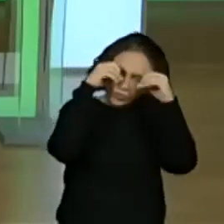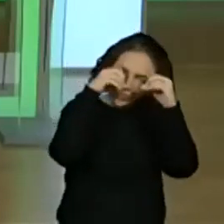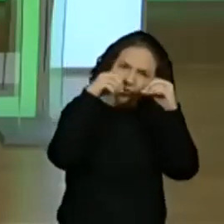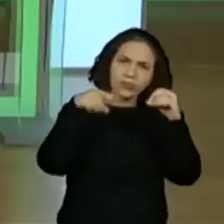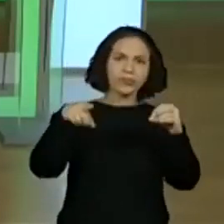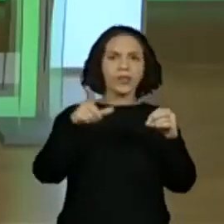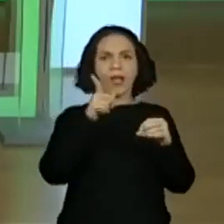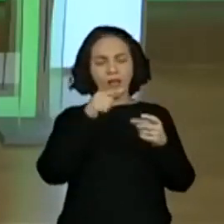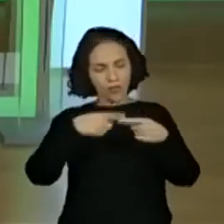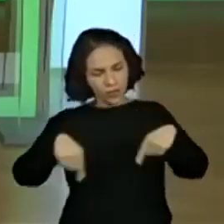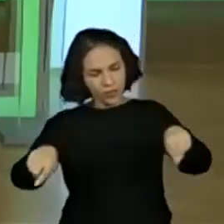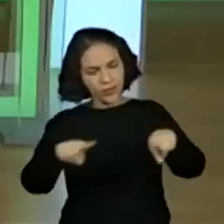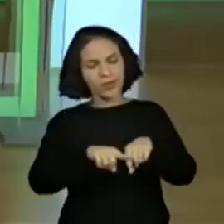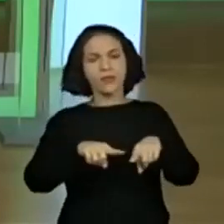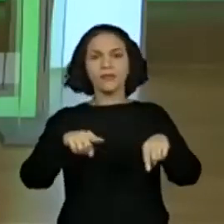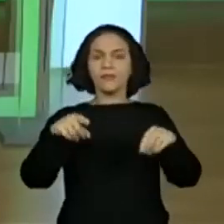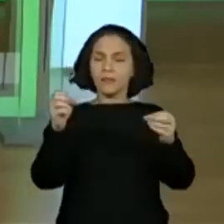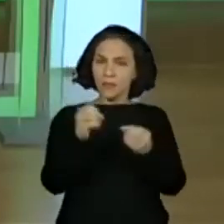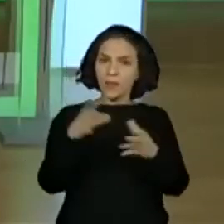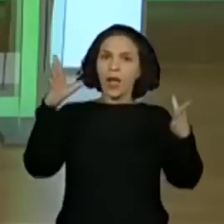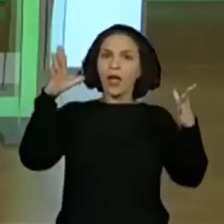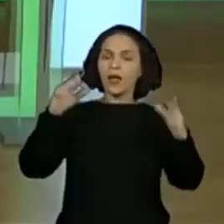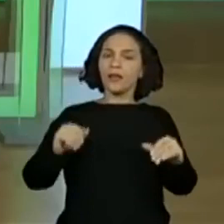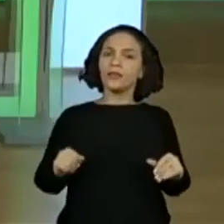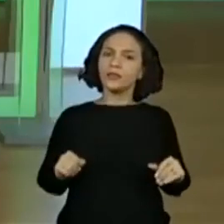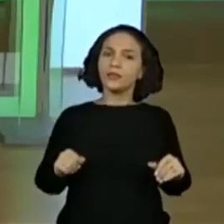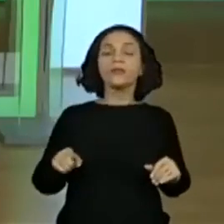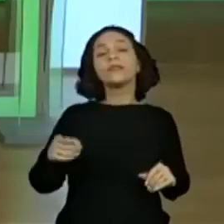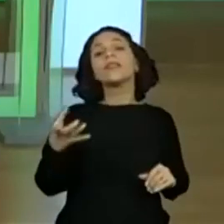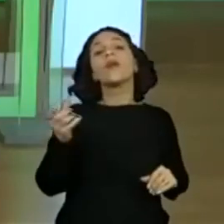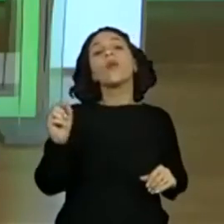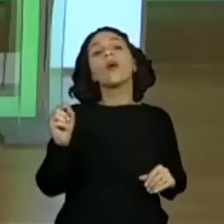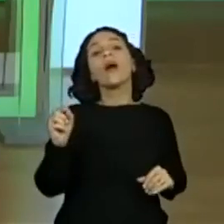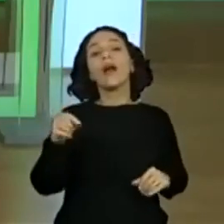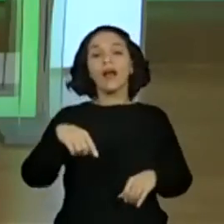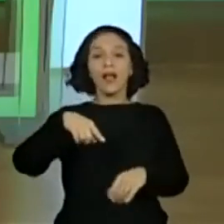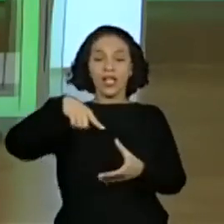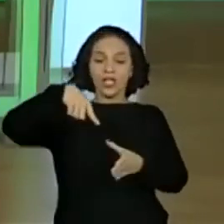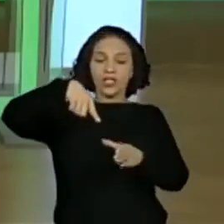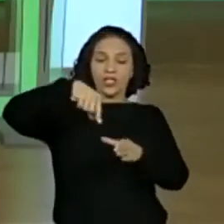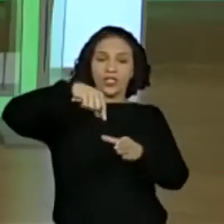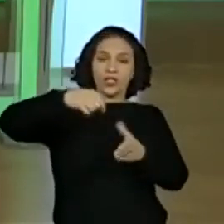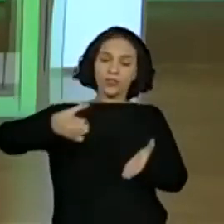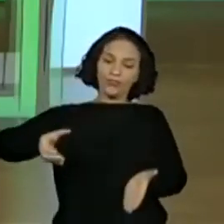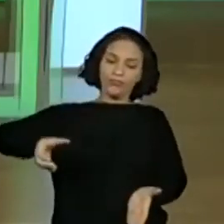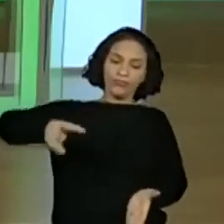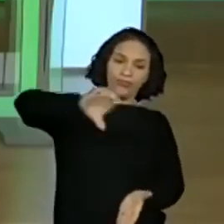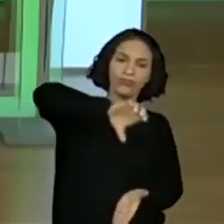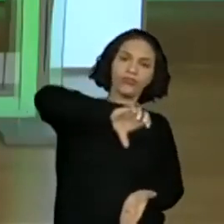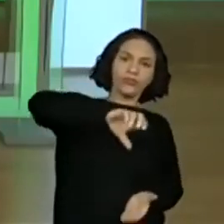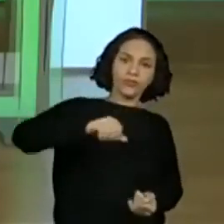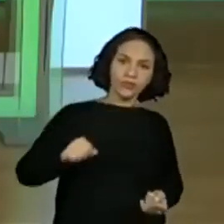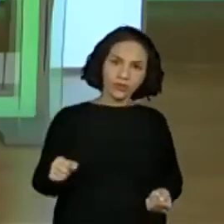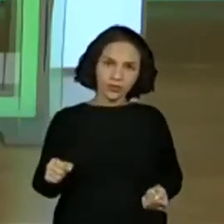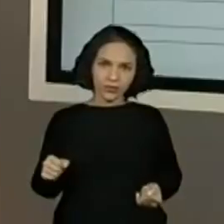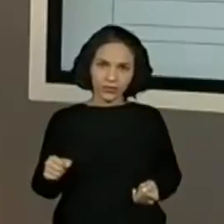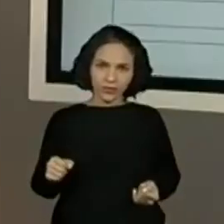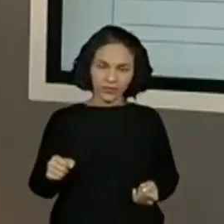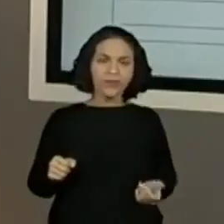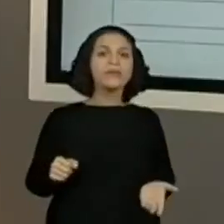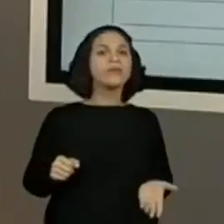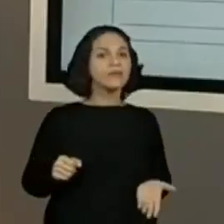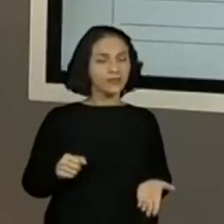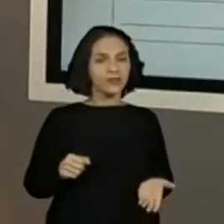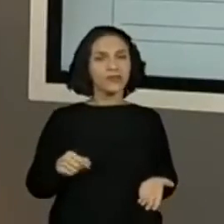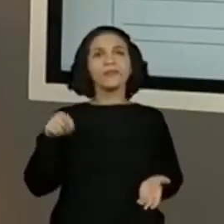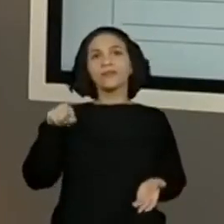acabar. E ele quer acabar jogando uma tinta no lago. Olha que importante. O